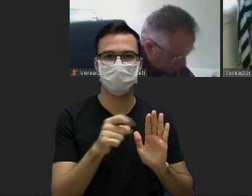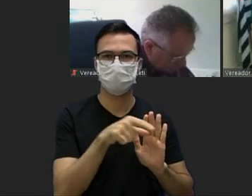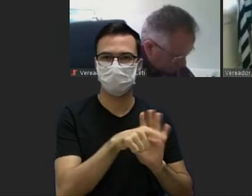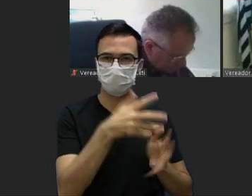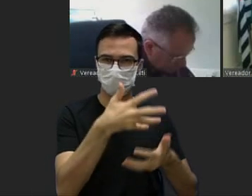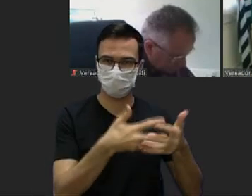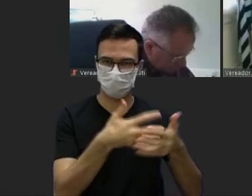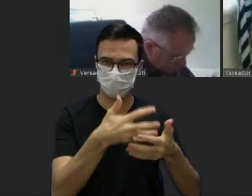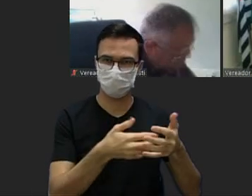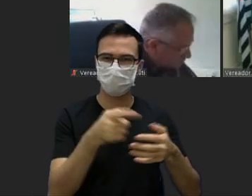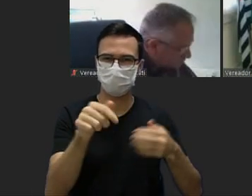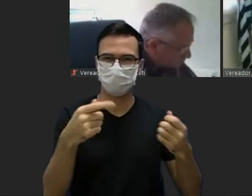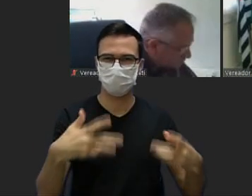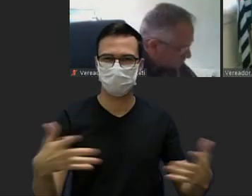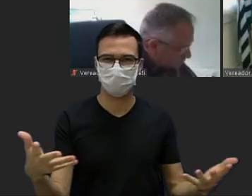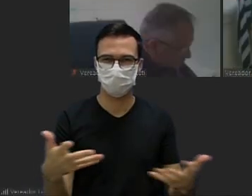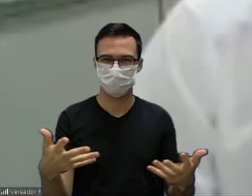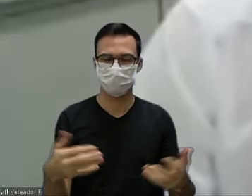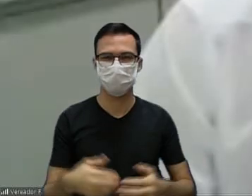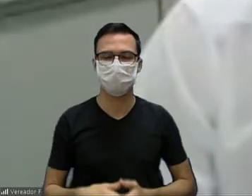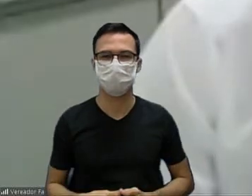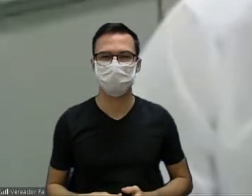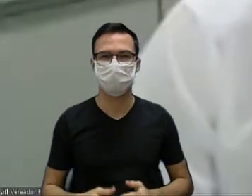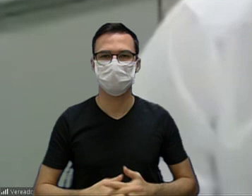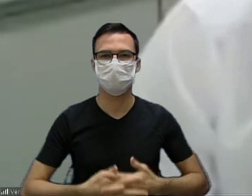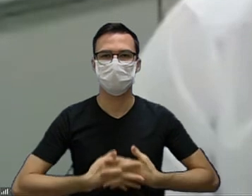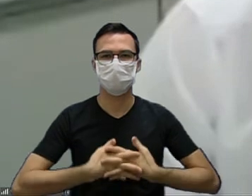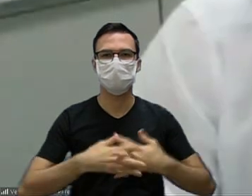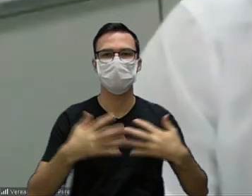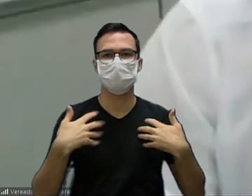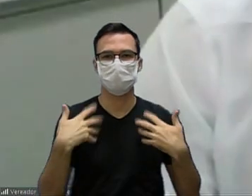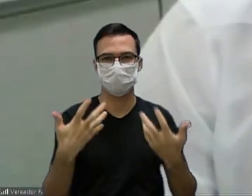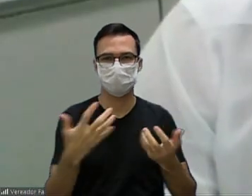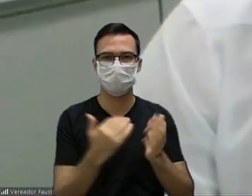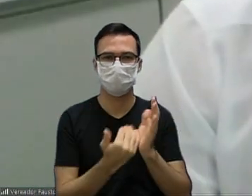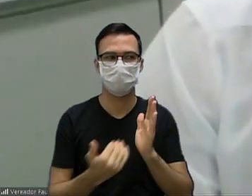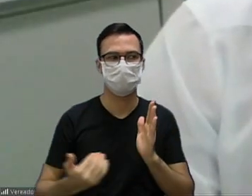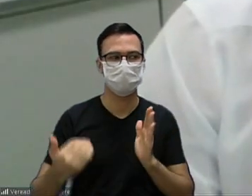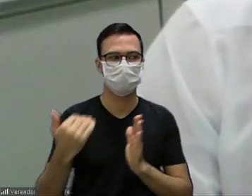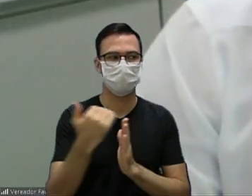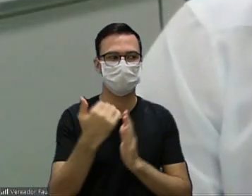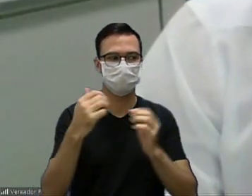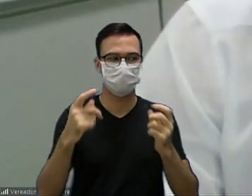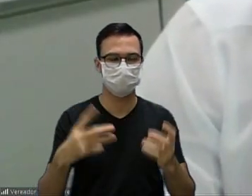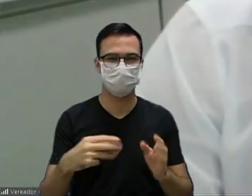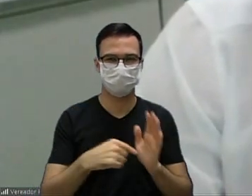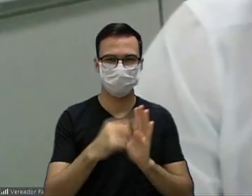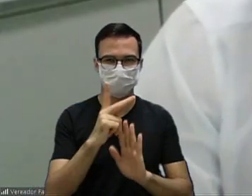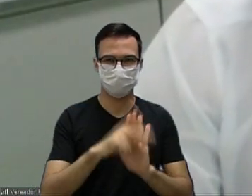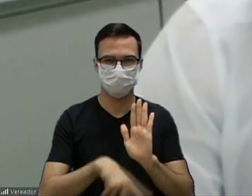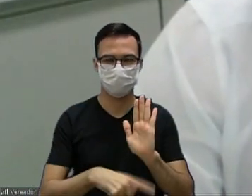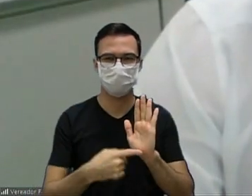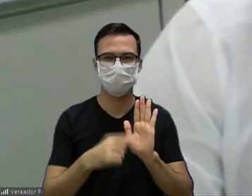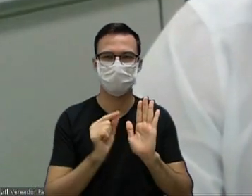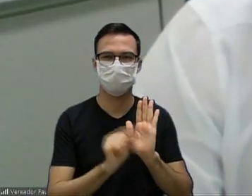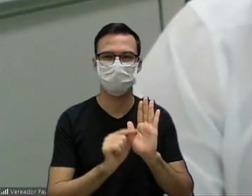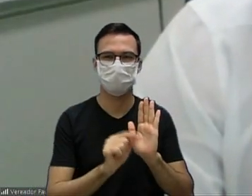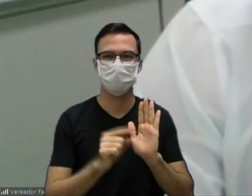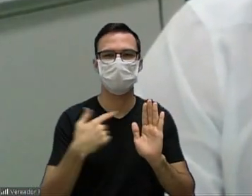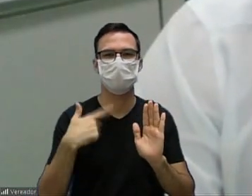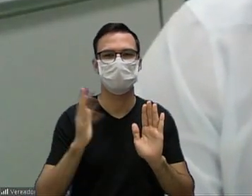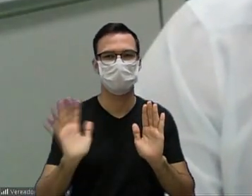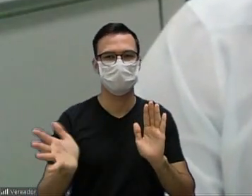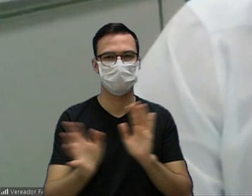prejudicado como o senhor falou eu só quero fazer um complemento deste projeto foi